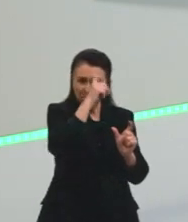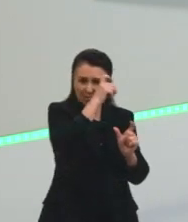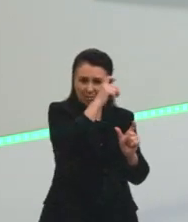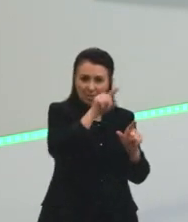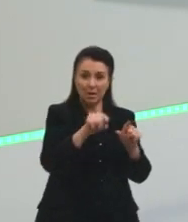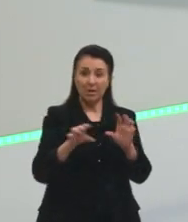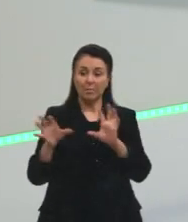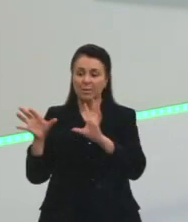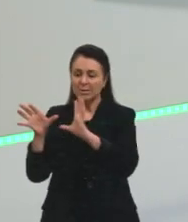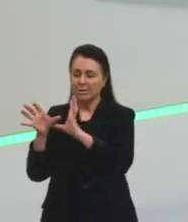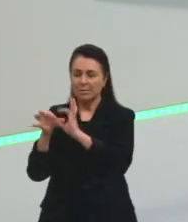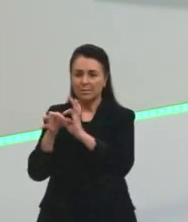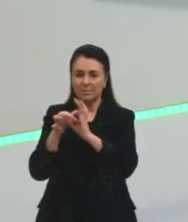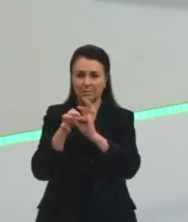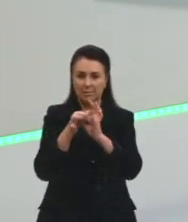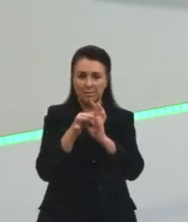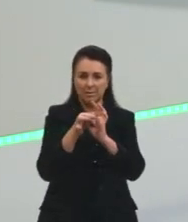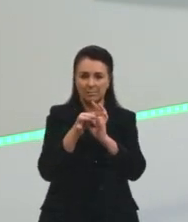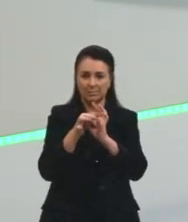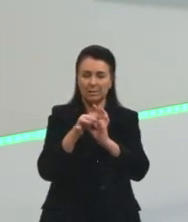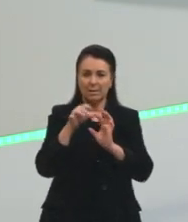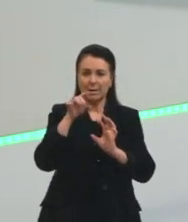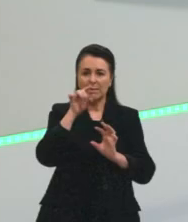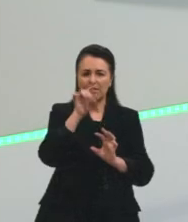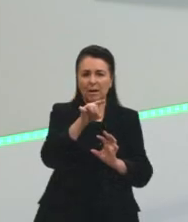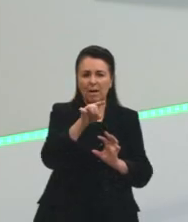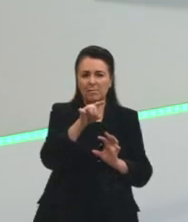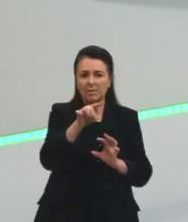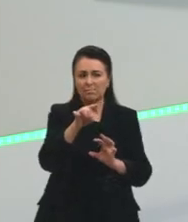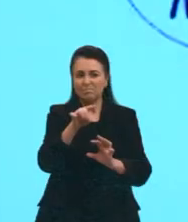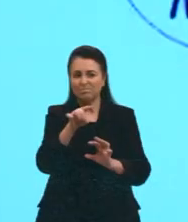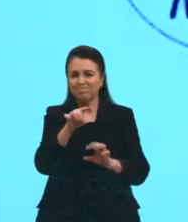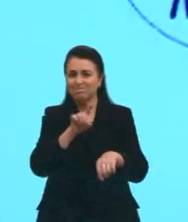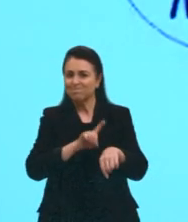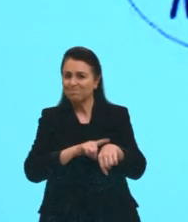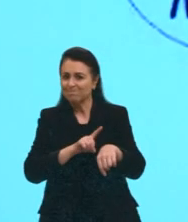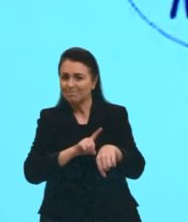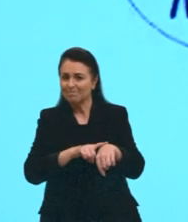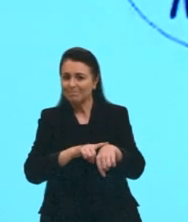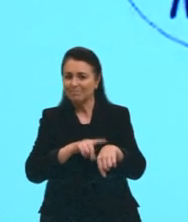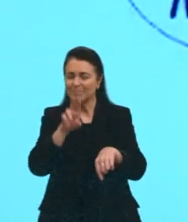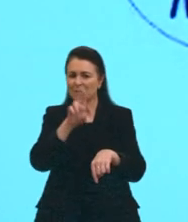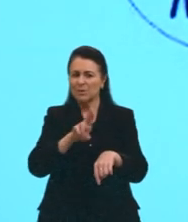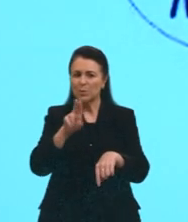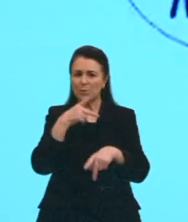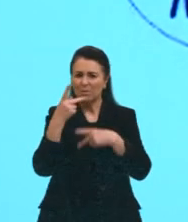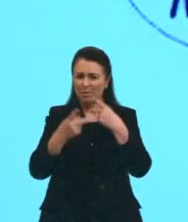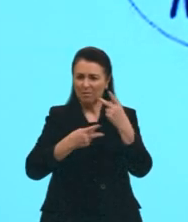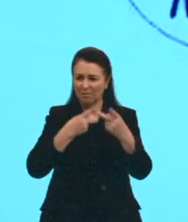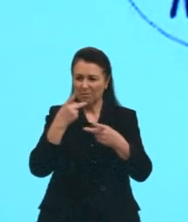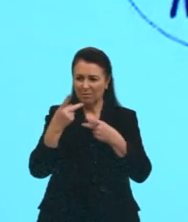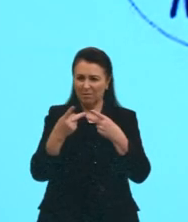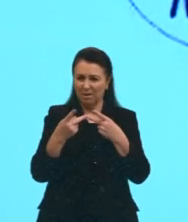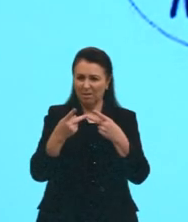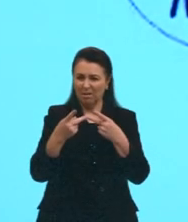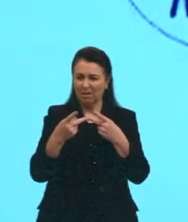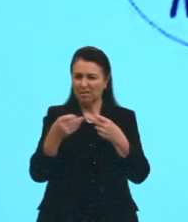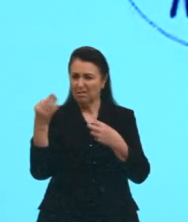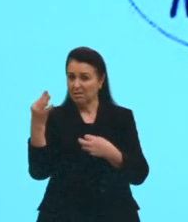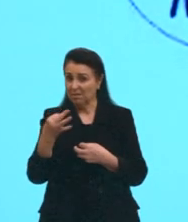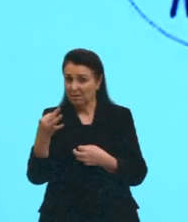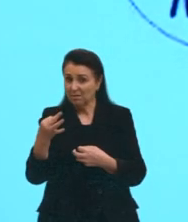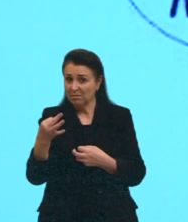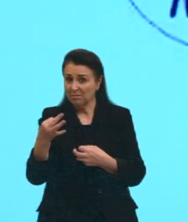contexto, nesta situação, esse uso de fala seria o uso de fala adequado?